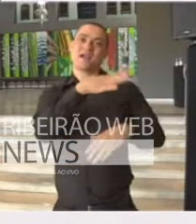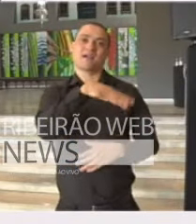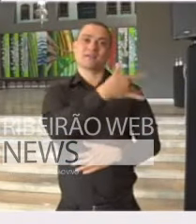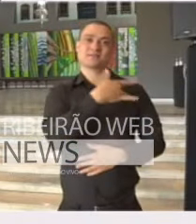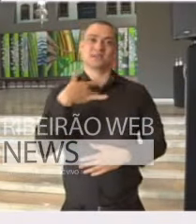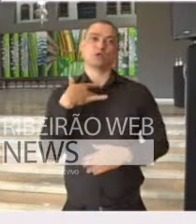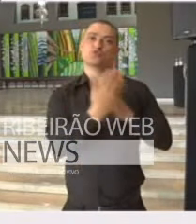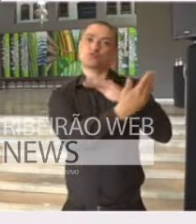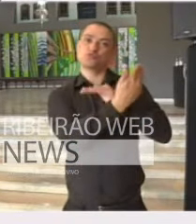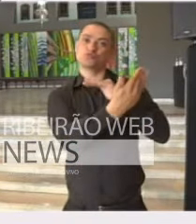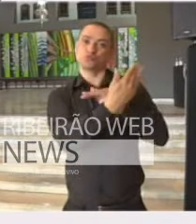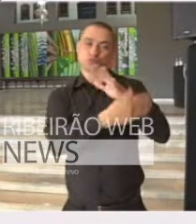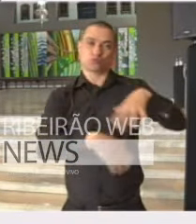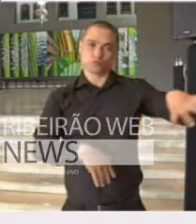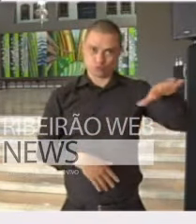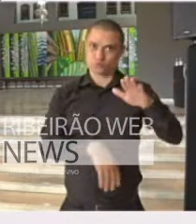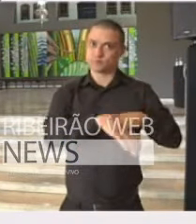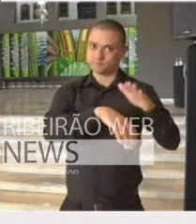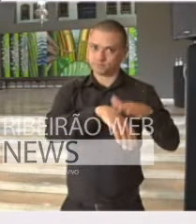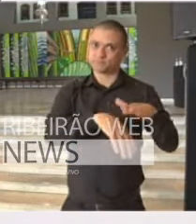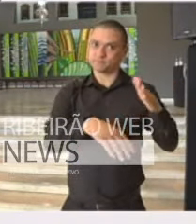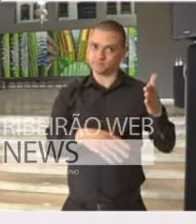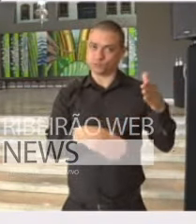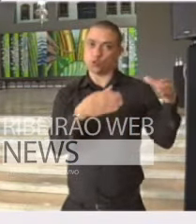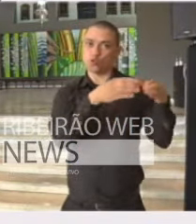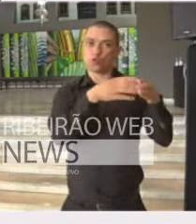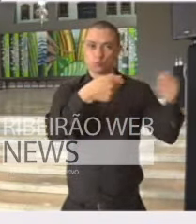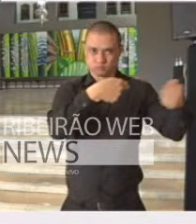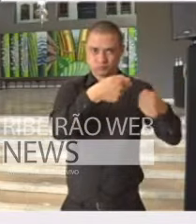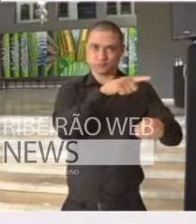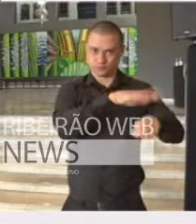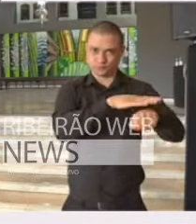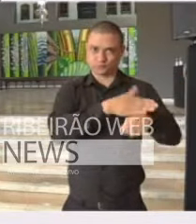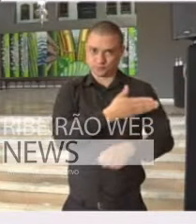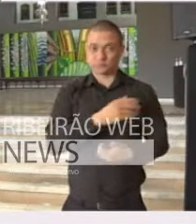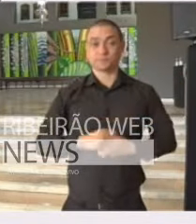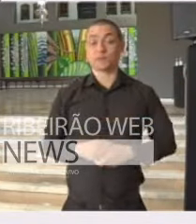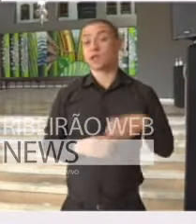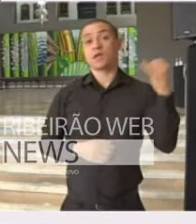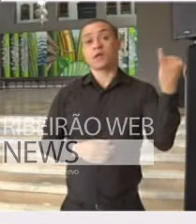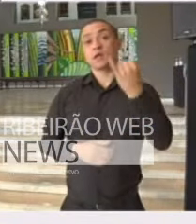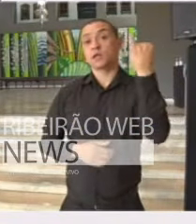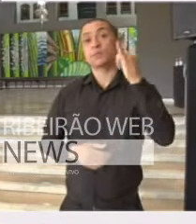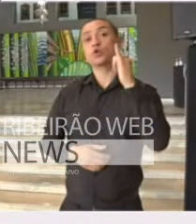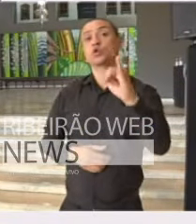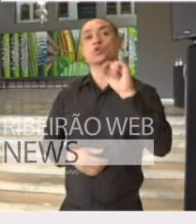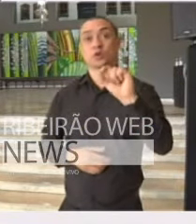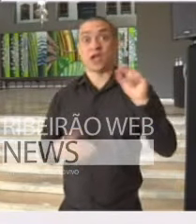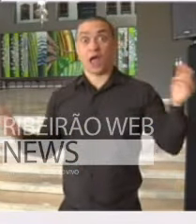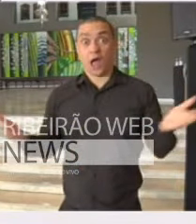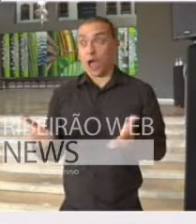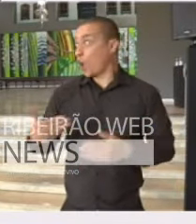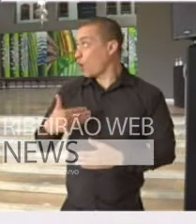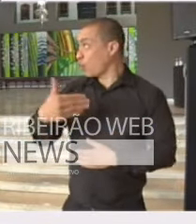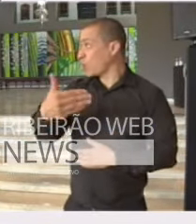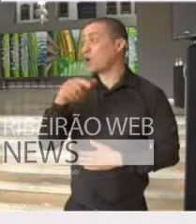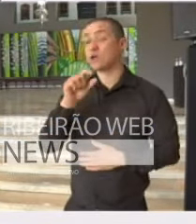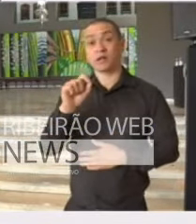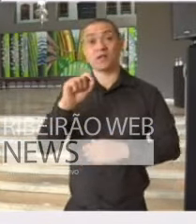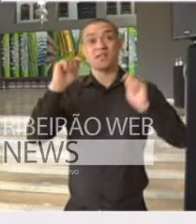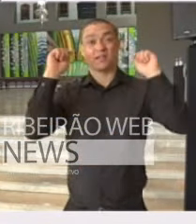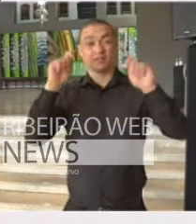sempre tratadas pela saúde, pelo Comitê de Contingência. Uma coisa importante que nós vamos ter agora é a